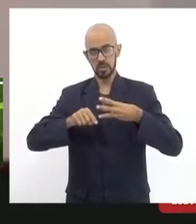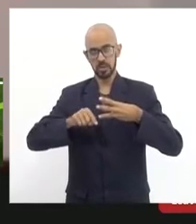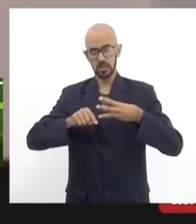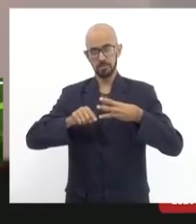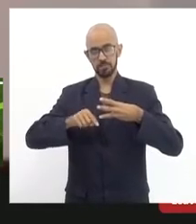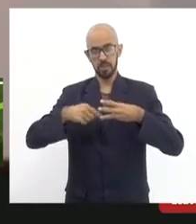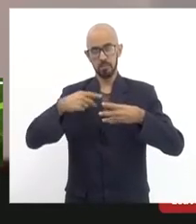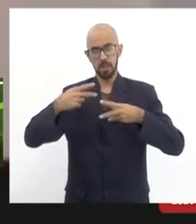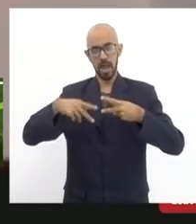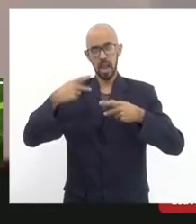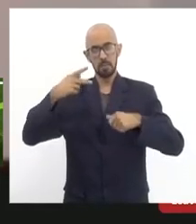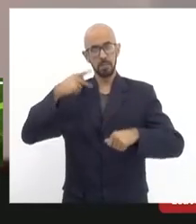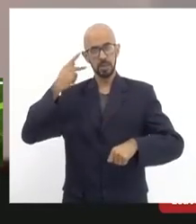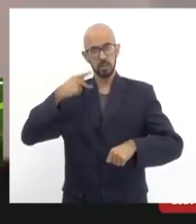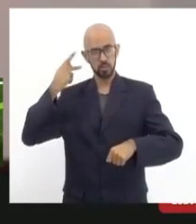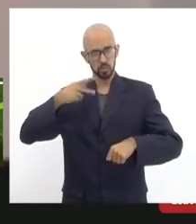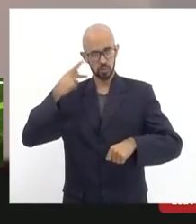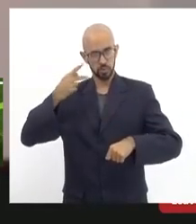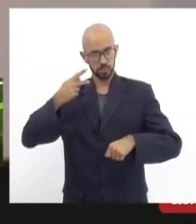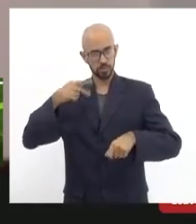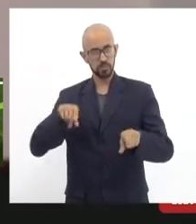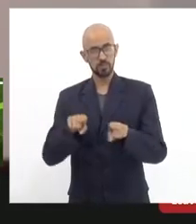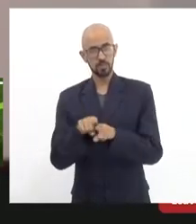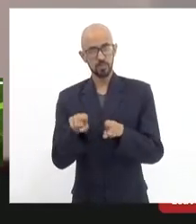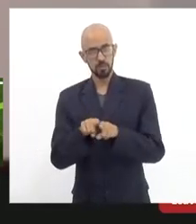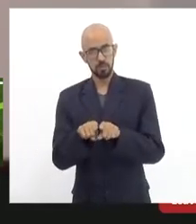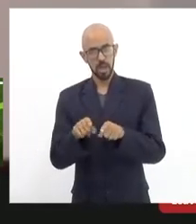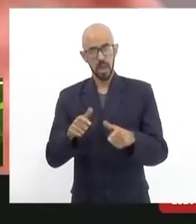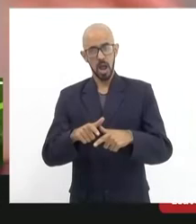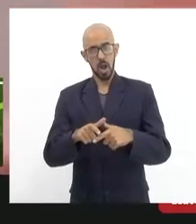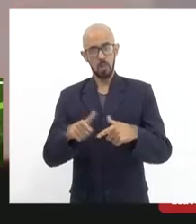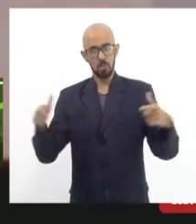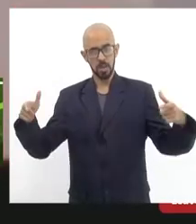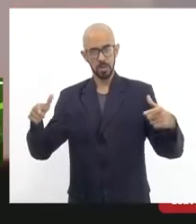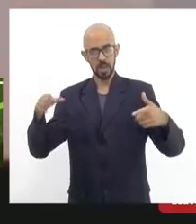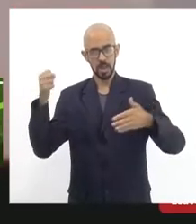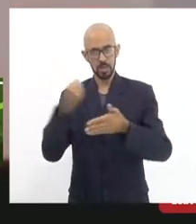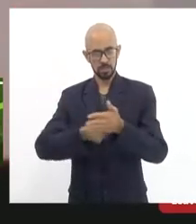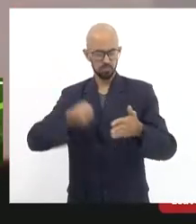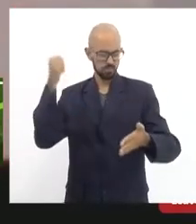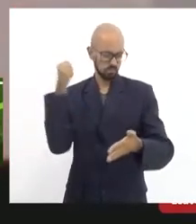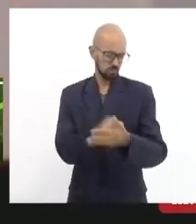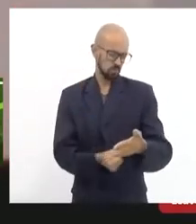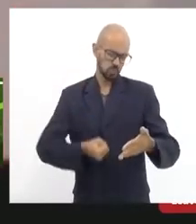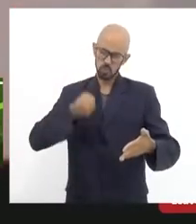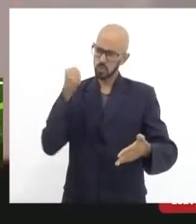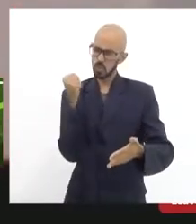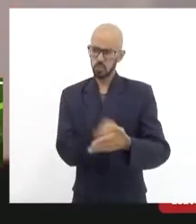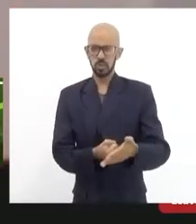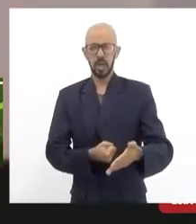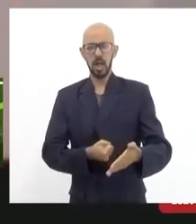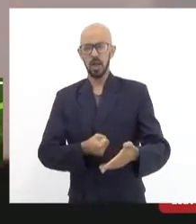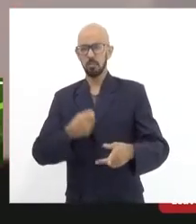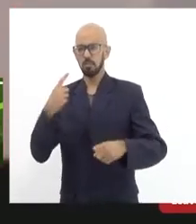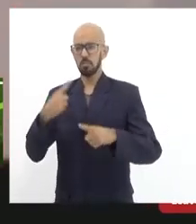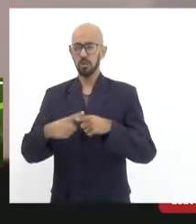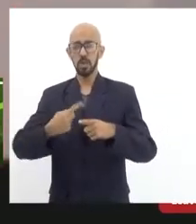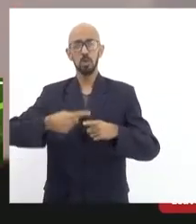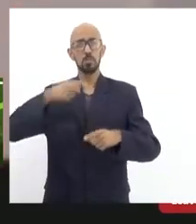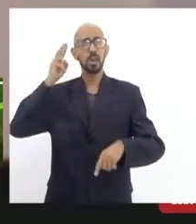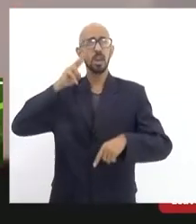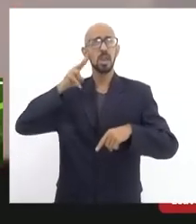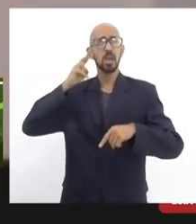todas as representações que já existem que estão em torno dessa batalha e ir para a pressão eu me lembro que a época dessa